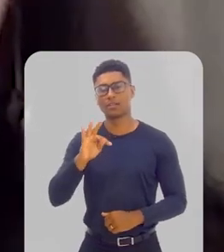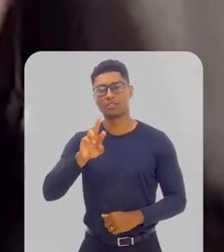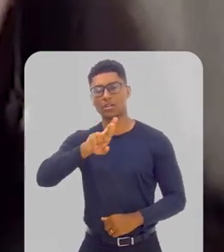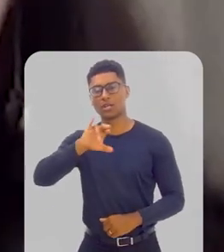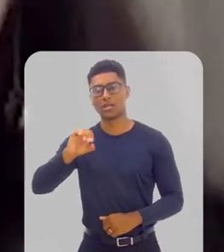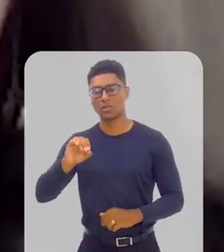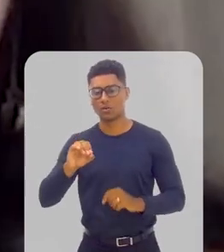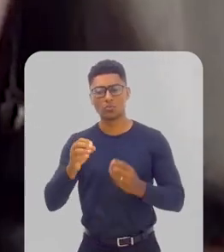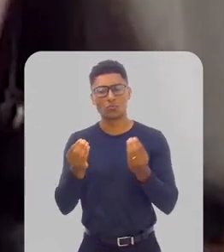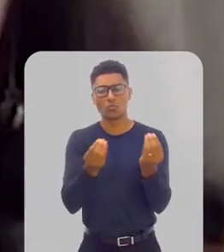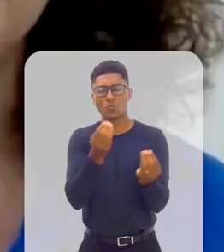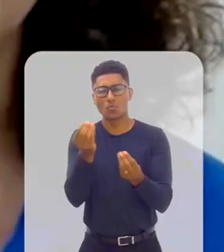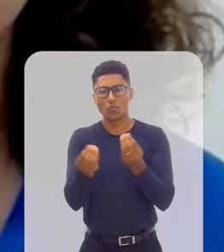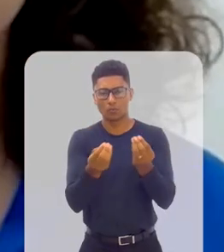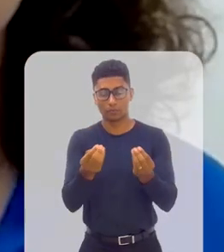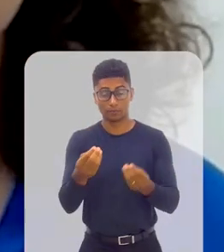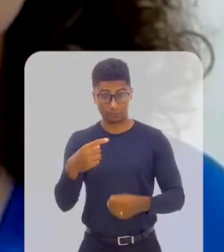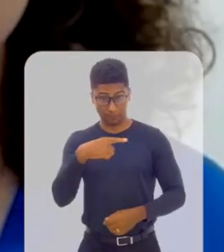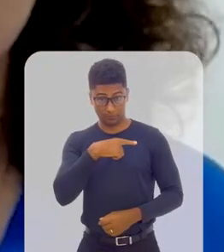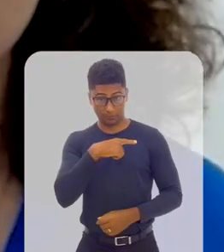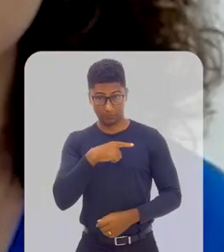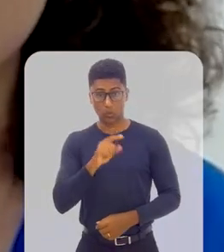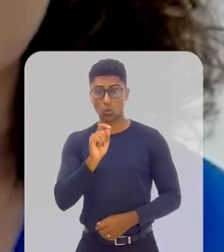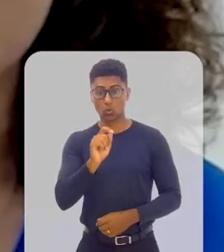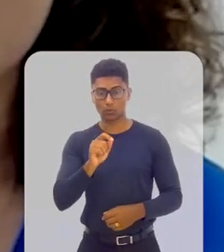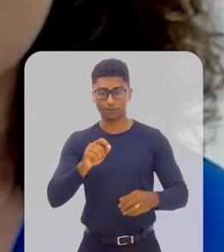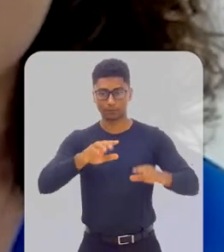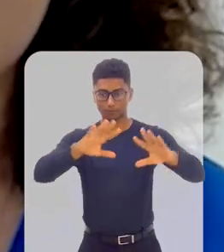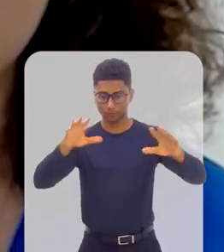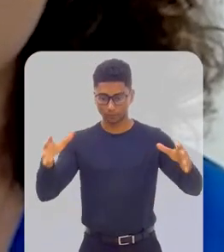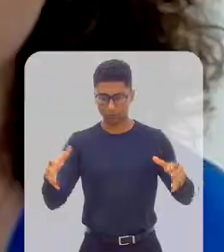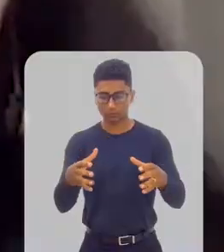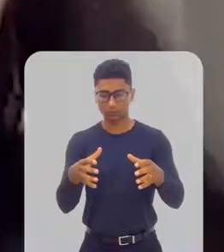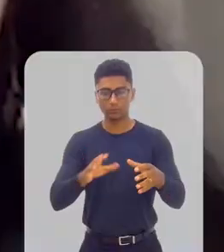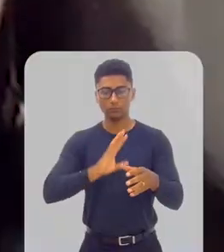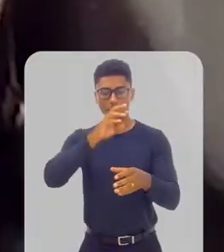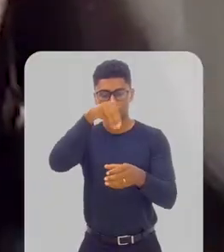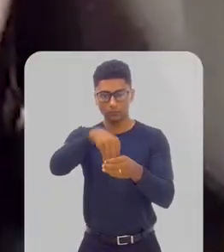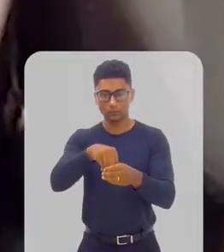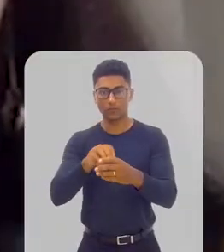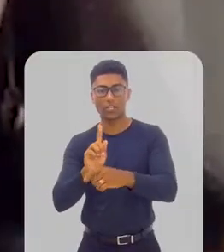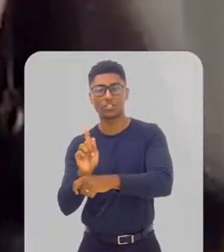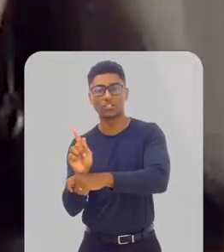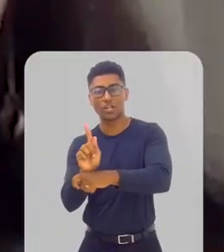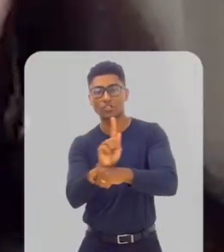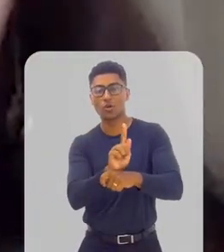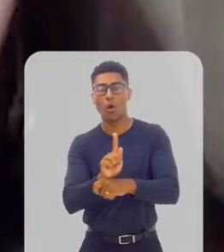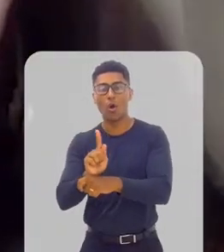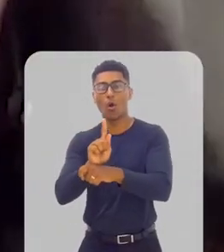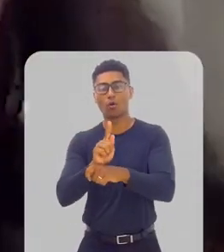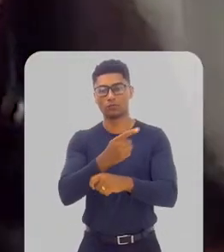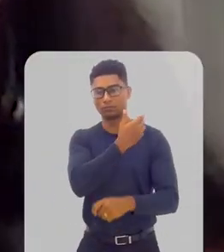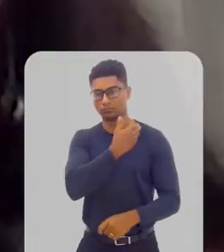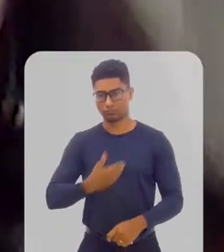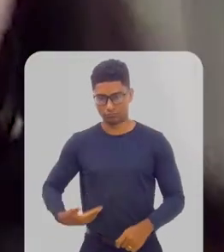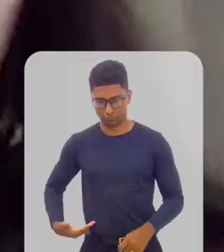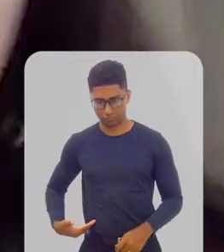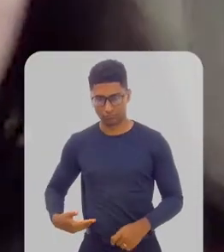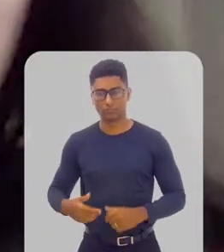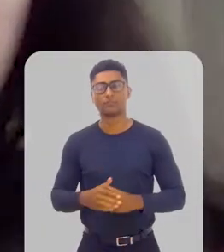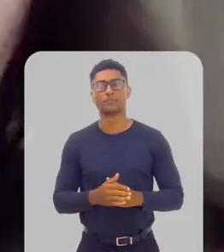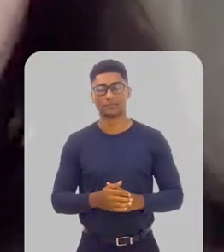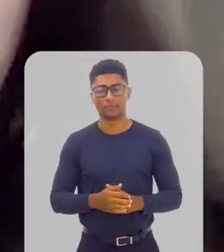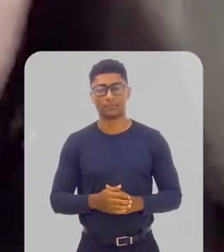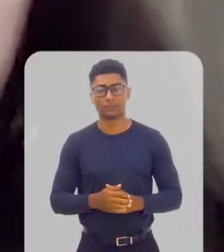que congrega as carreiras que são comumente conhecidas como gestores públicos, que, na